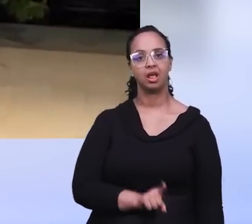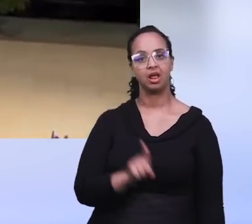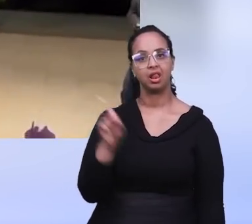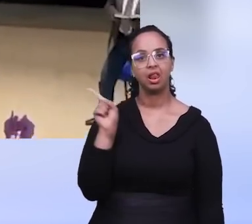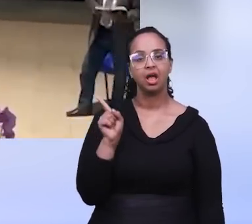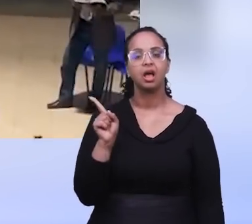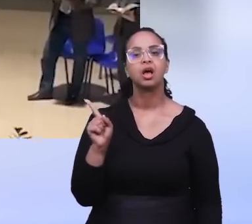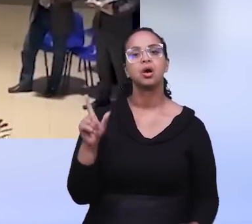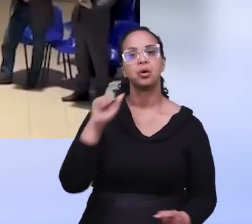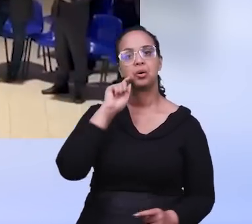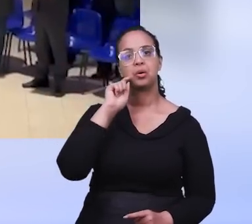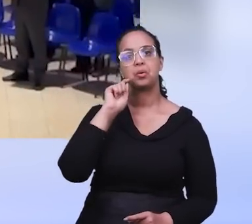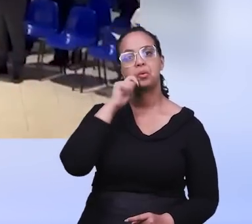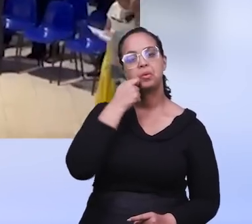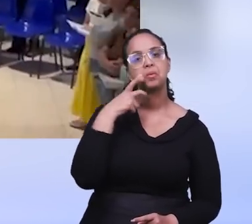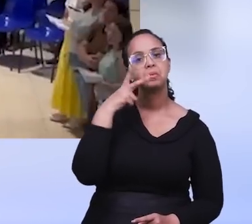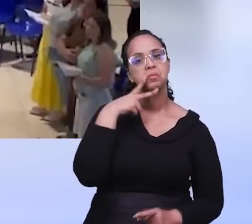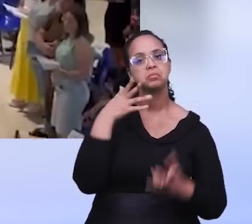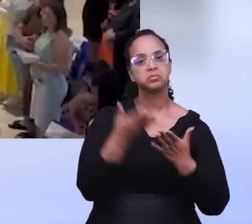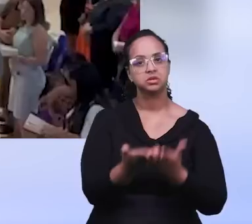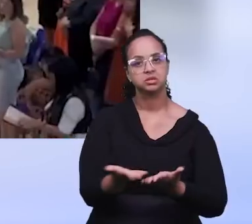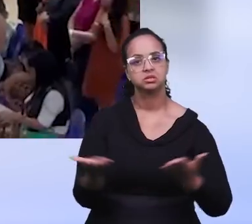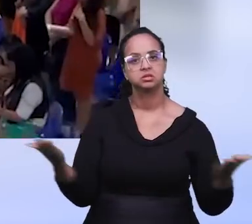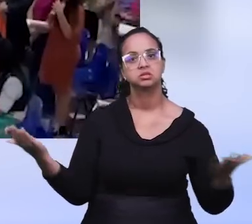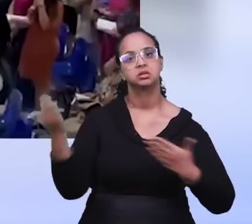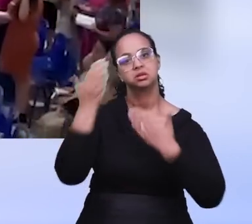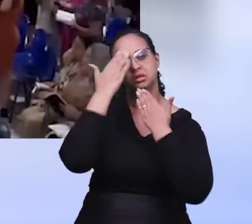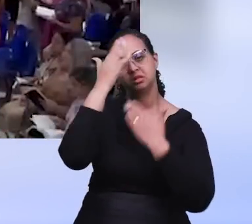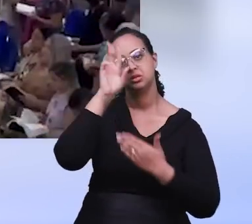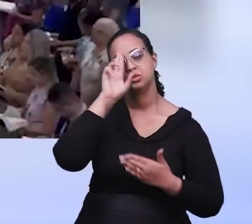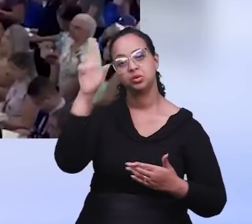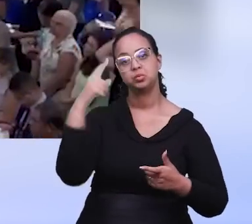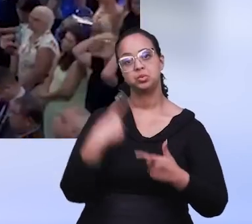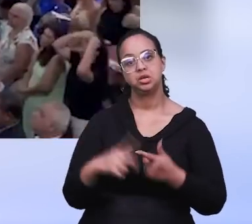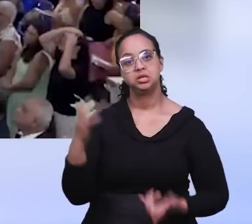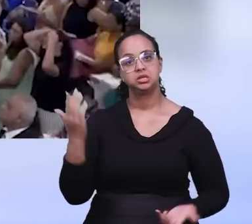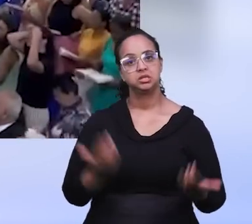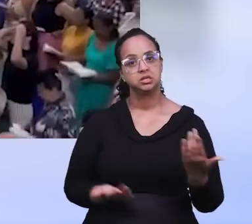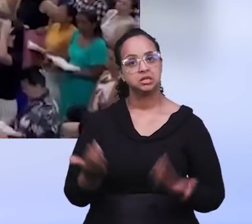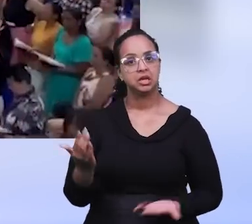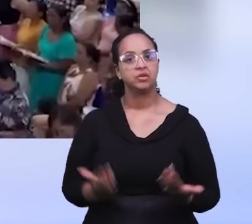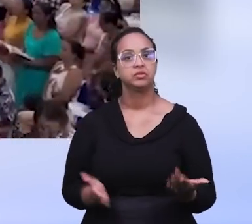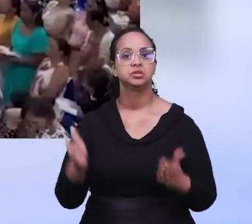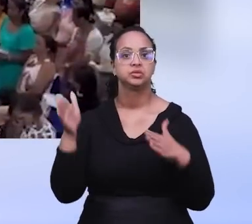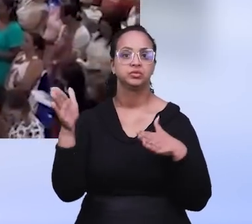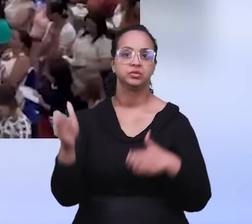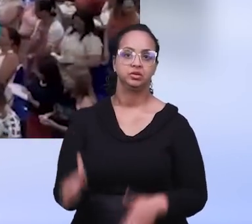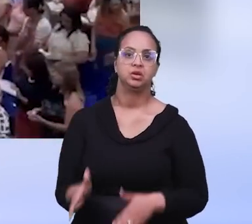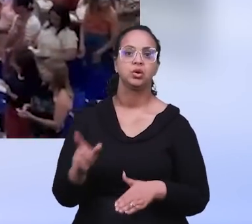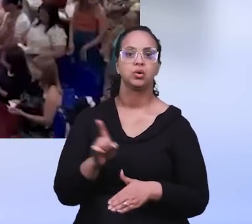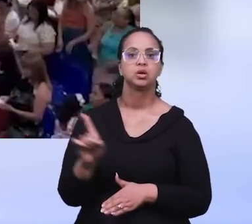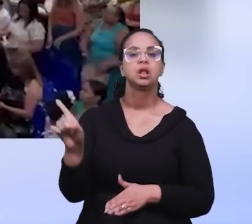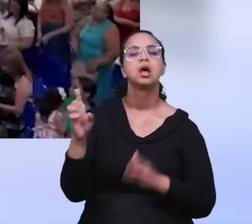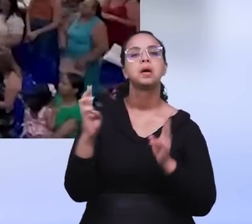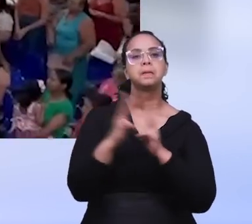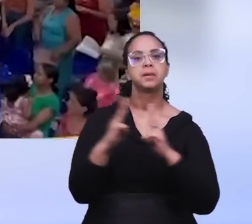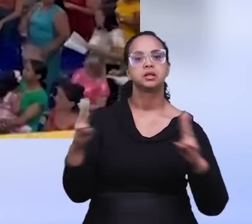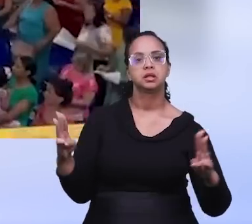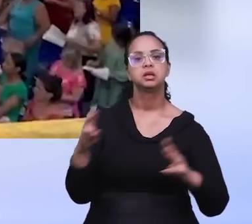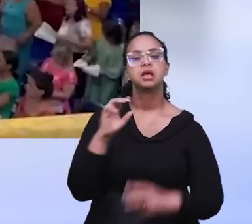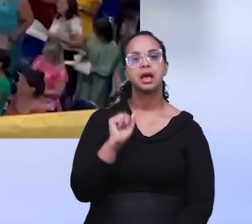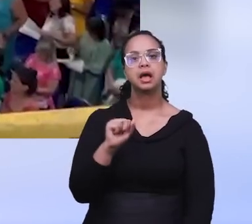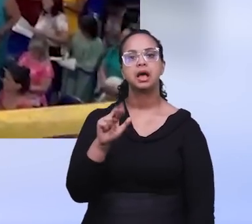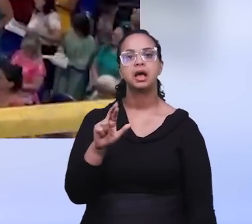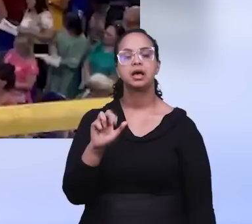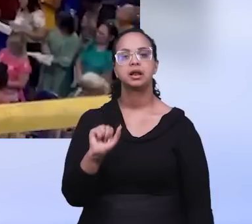em uma ceia em glorificação ao Senhor pelas vitórias concedidas a essas servas fiéis. Este culto solene aconteceu no